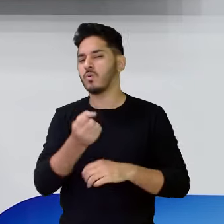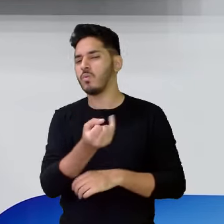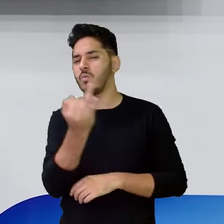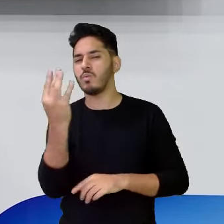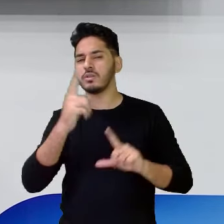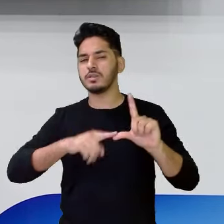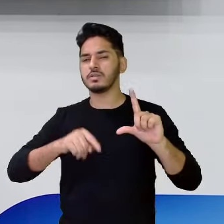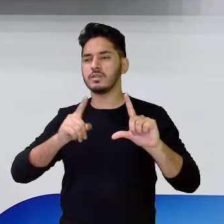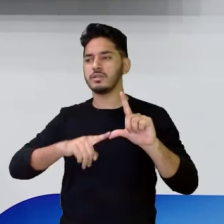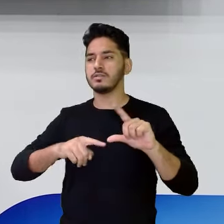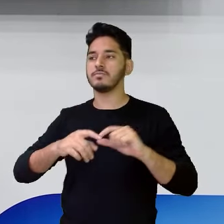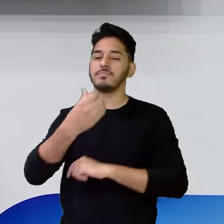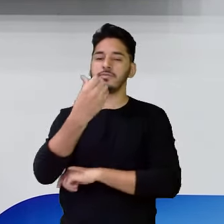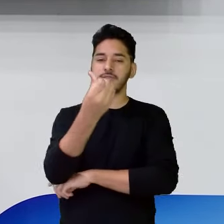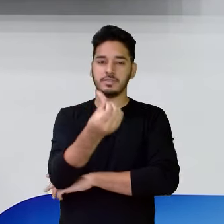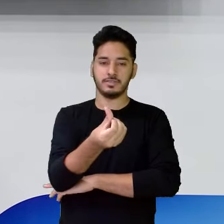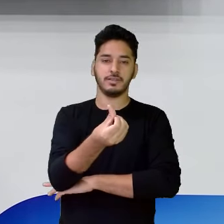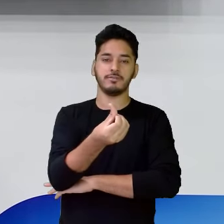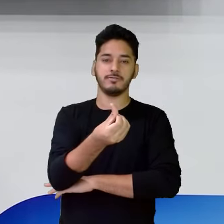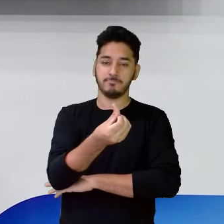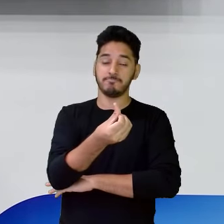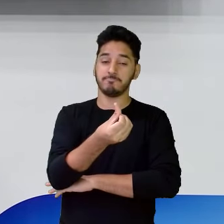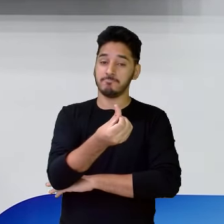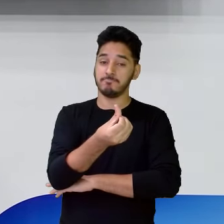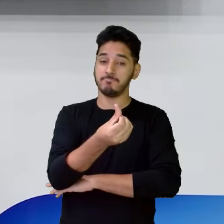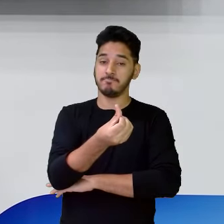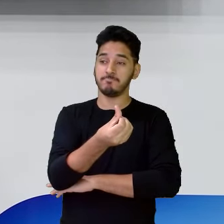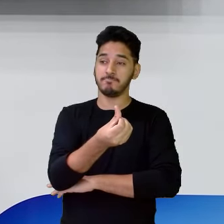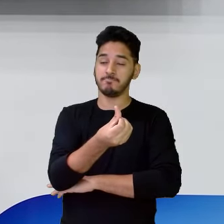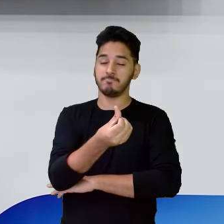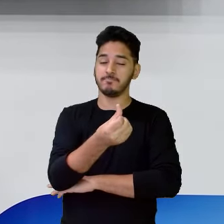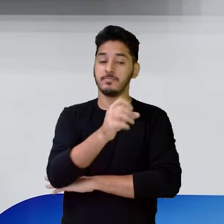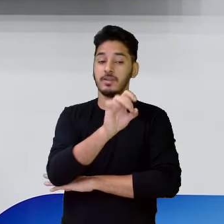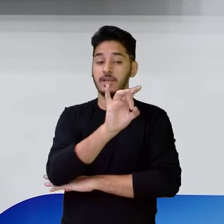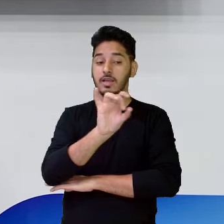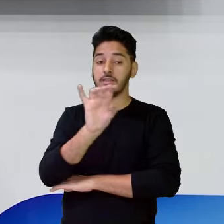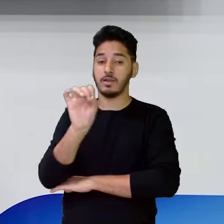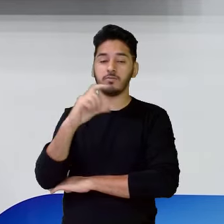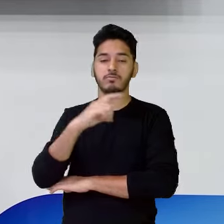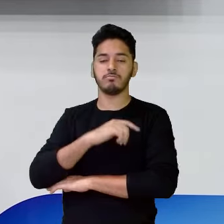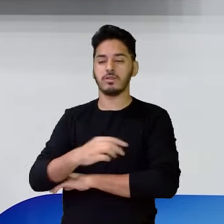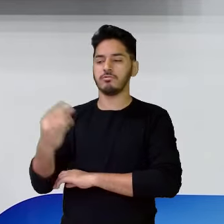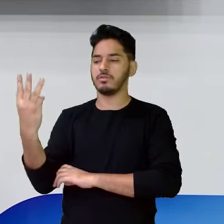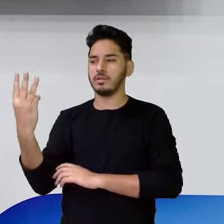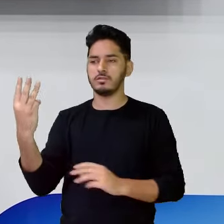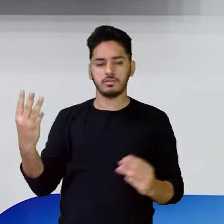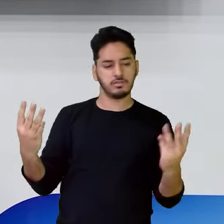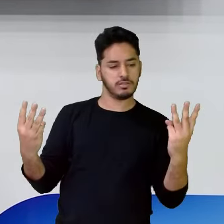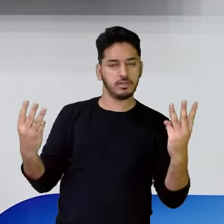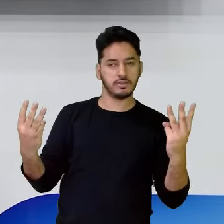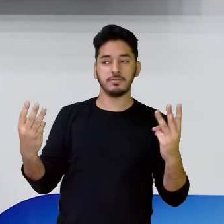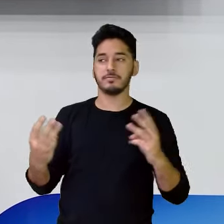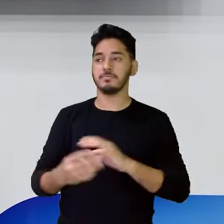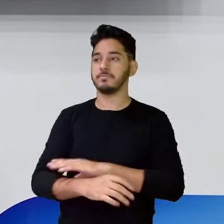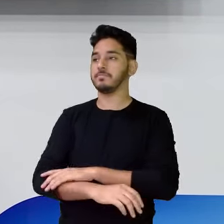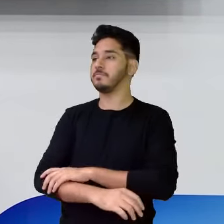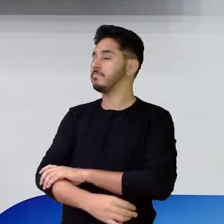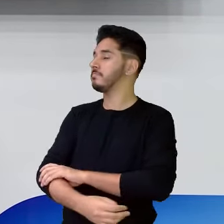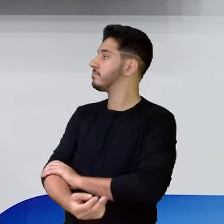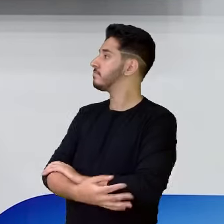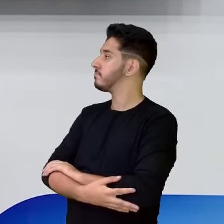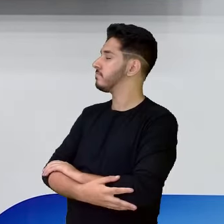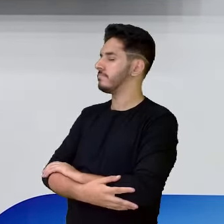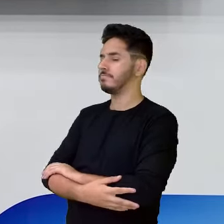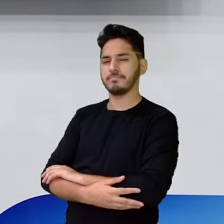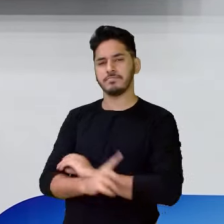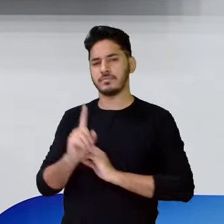letras? Seis letras. Cada um, três. Três consoantes e três vogais. Esse